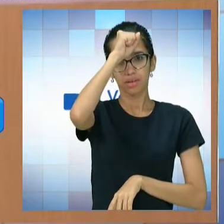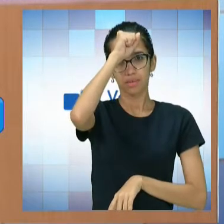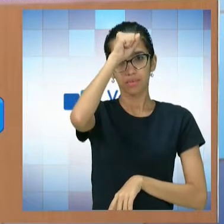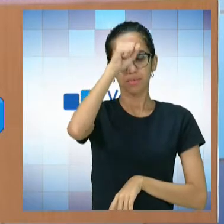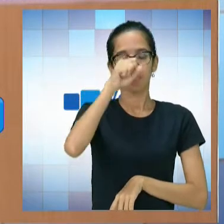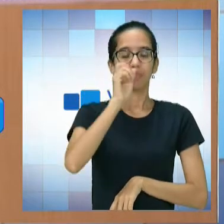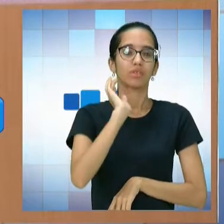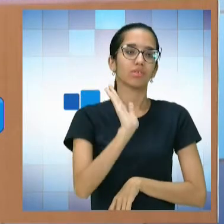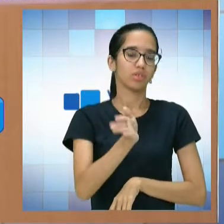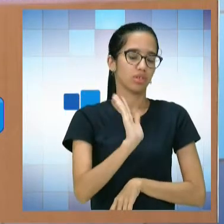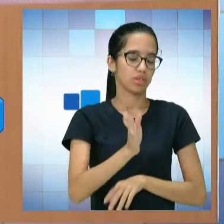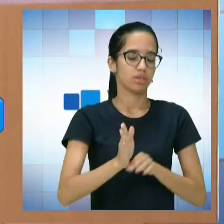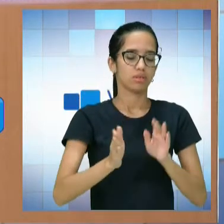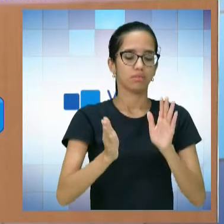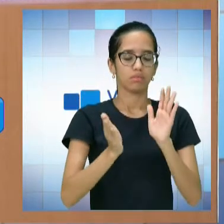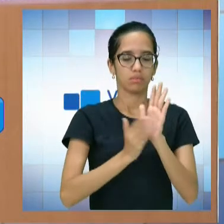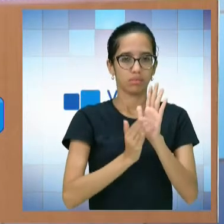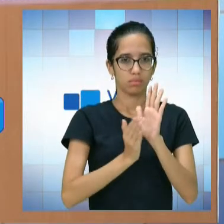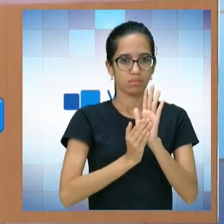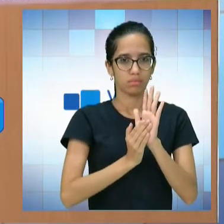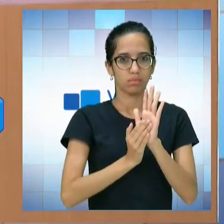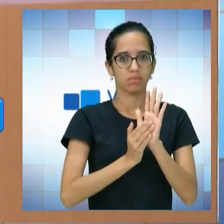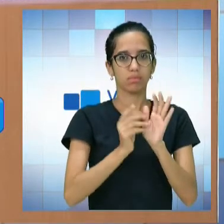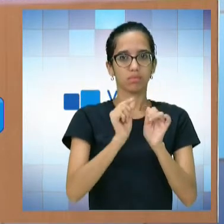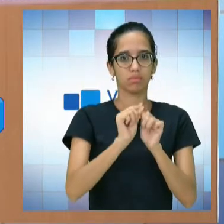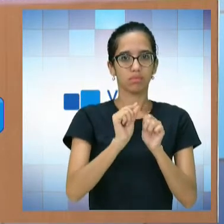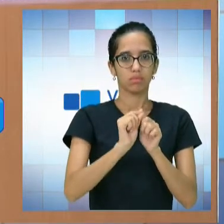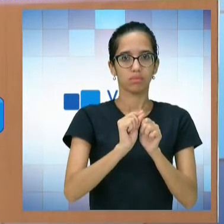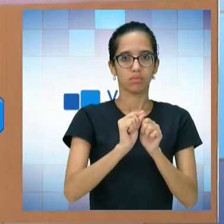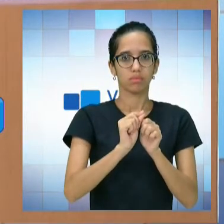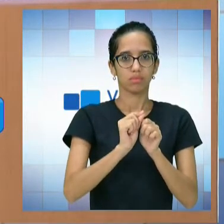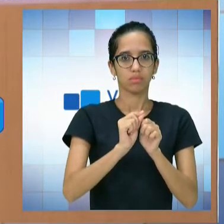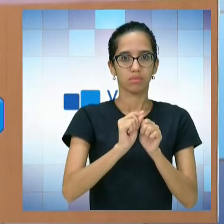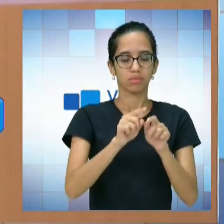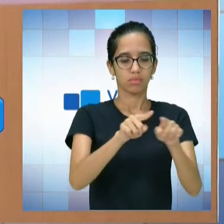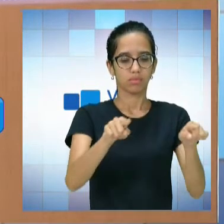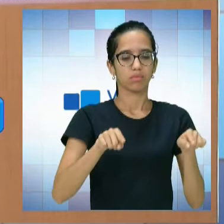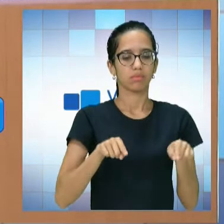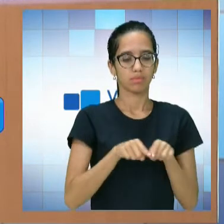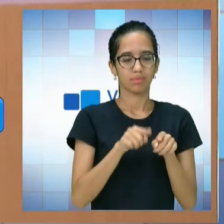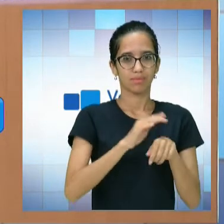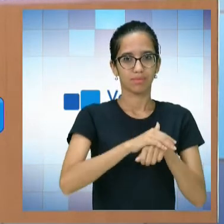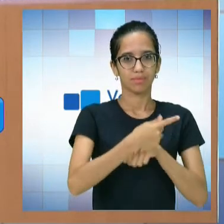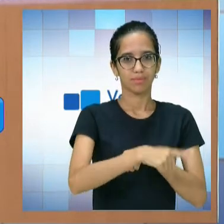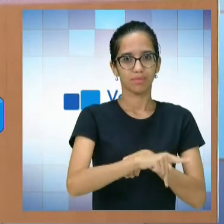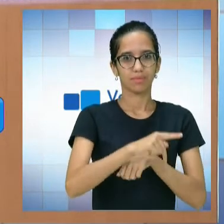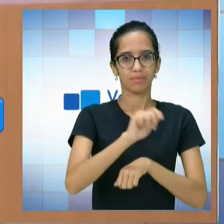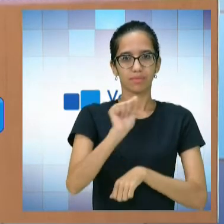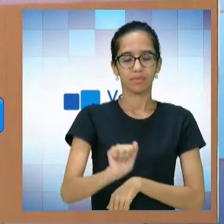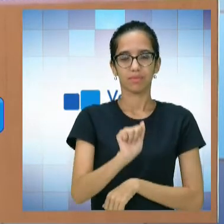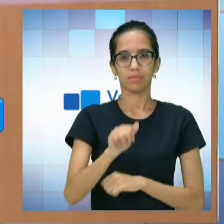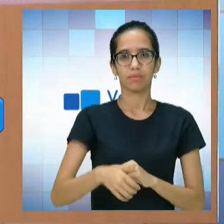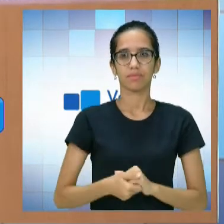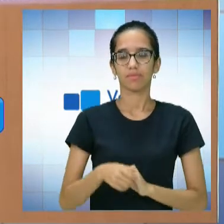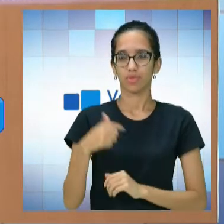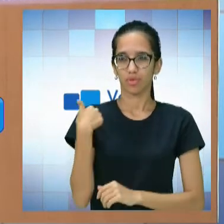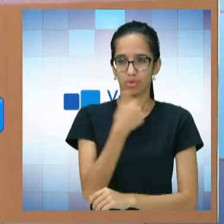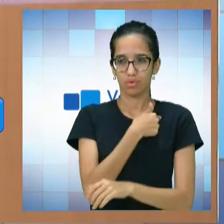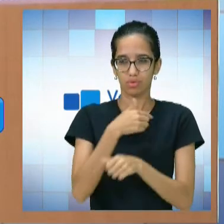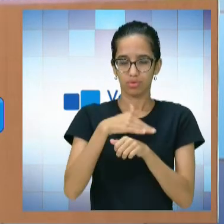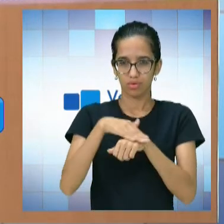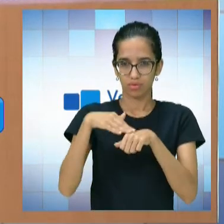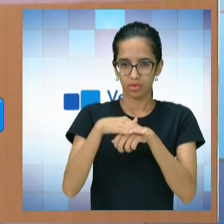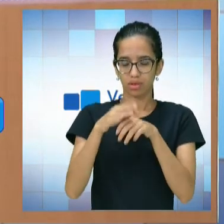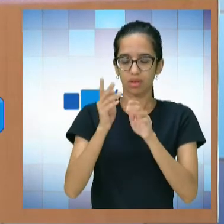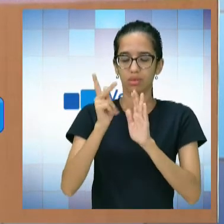incluído, ele foi incluso no projeto do laboratório de matemática da ASEP. Professor, vamos falar um pouquinho mais sobre esse projeto,